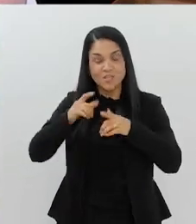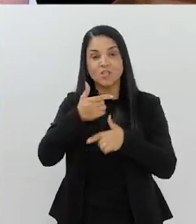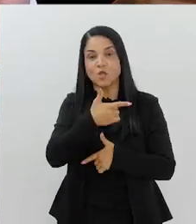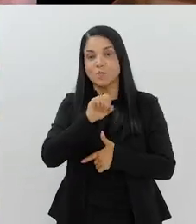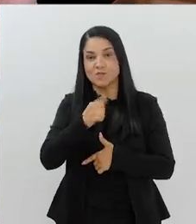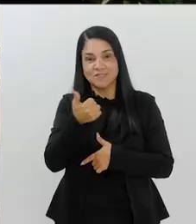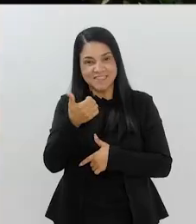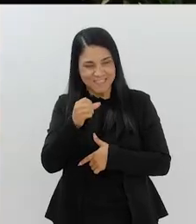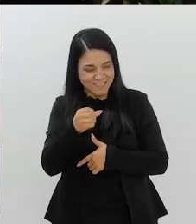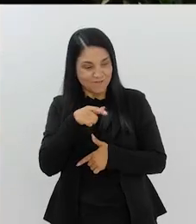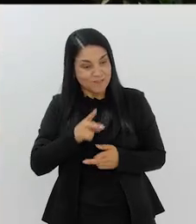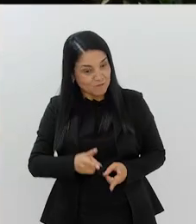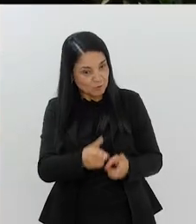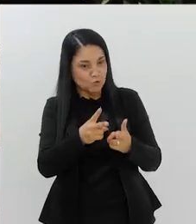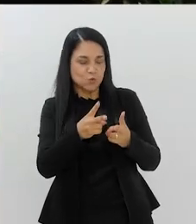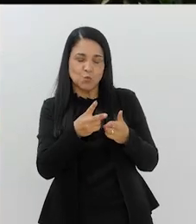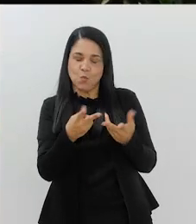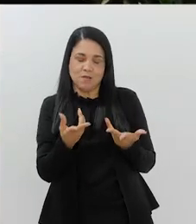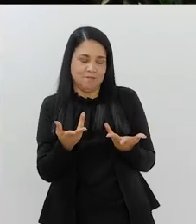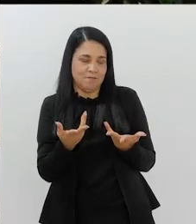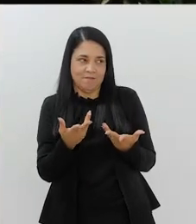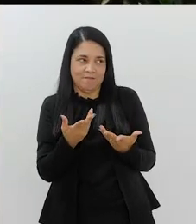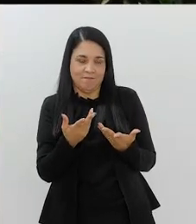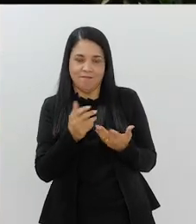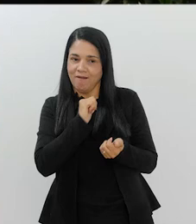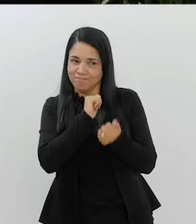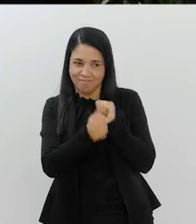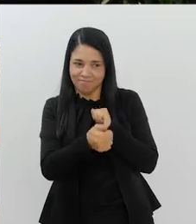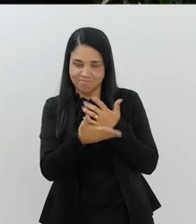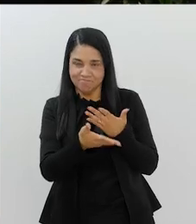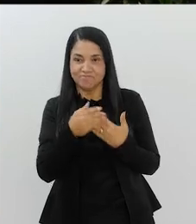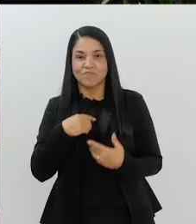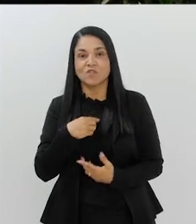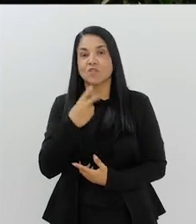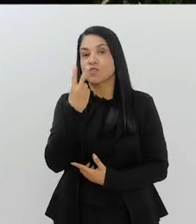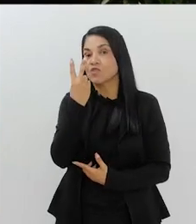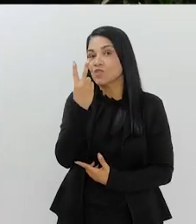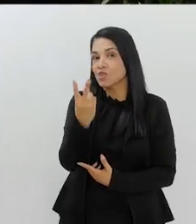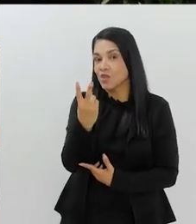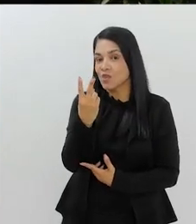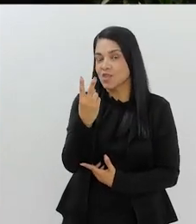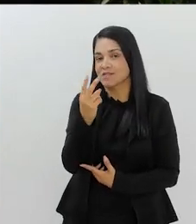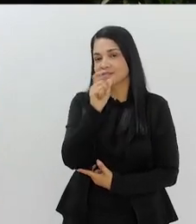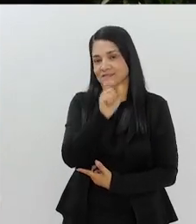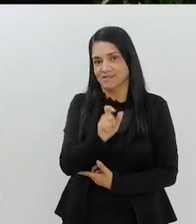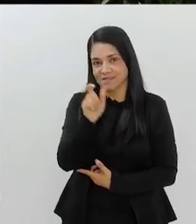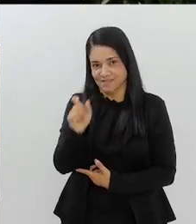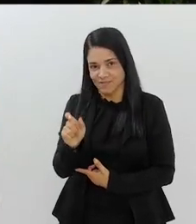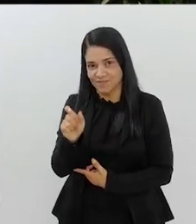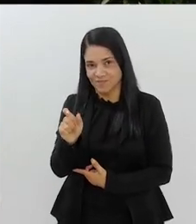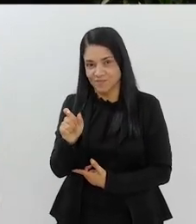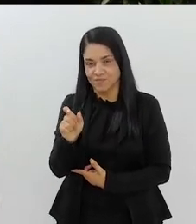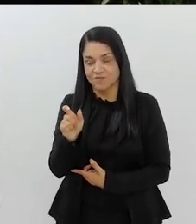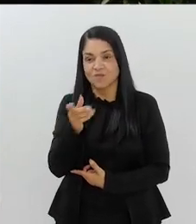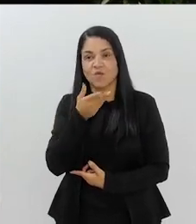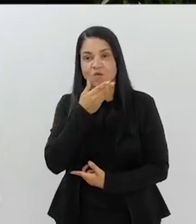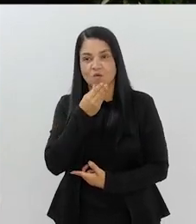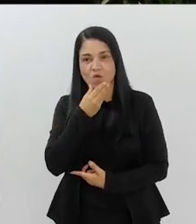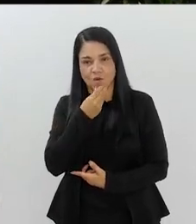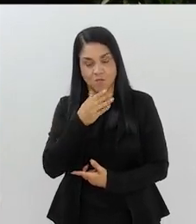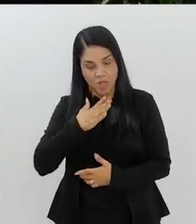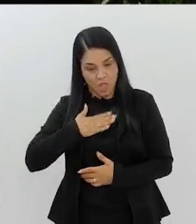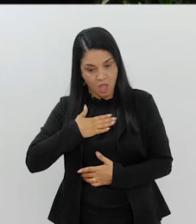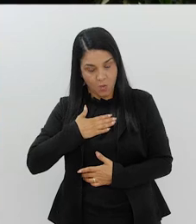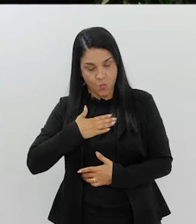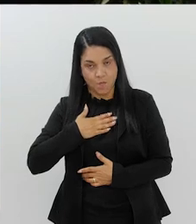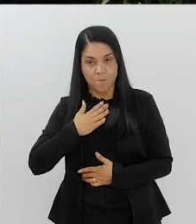pendurou a sua sungue em 2016, só que você é eterno. Quando a diz assim, só tem dois caras. Aí eu vou parafrasear